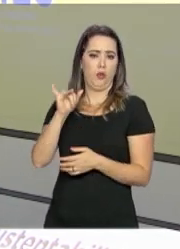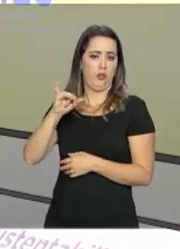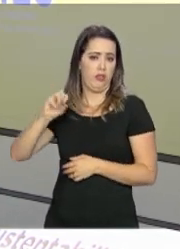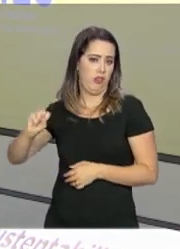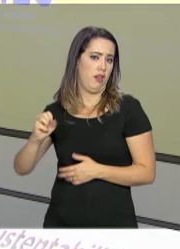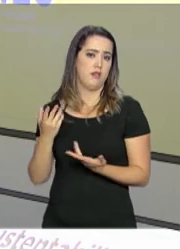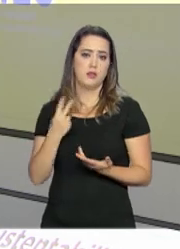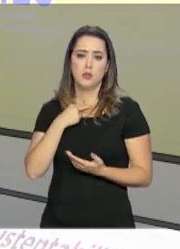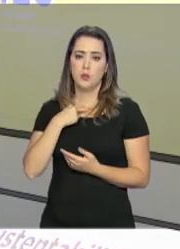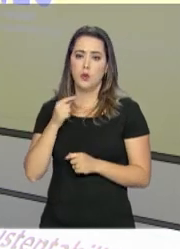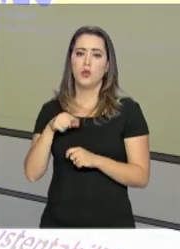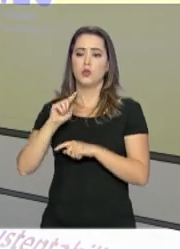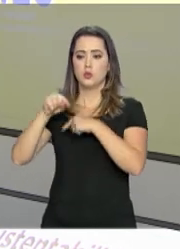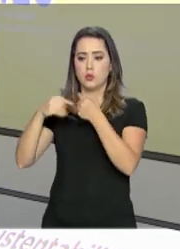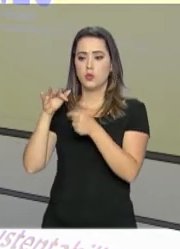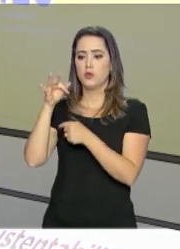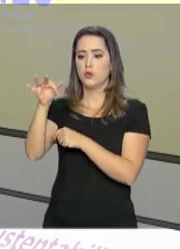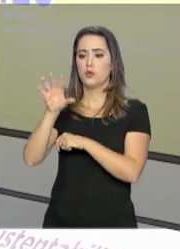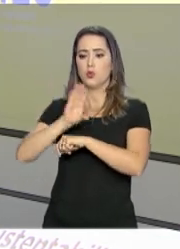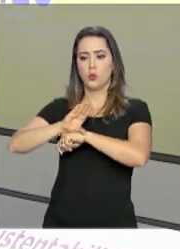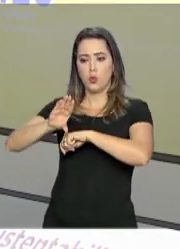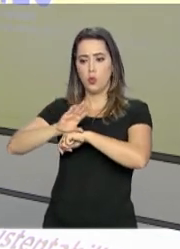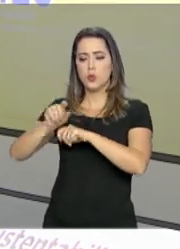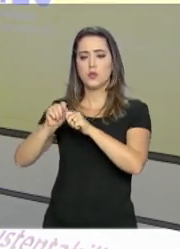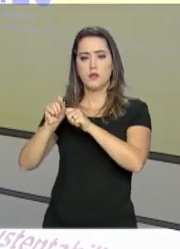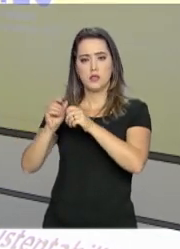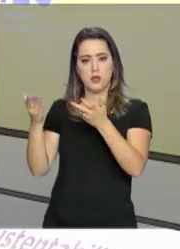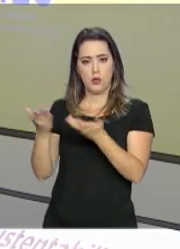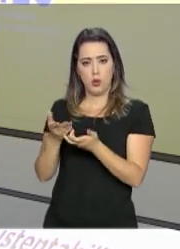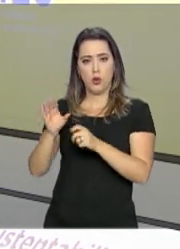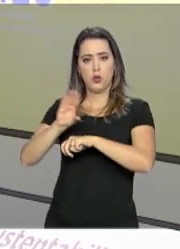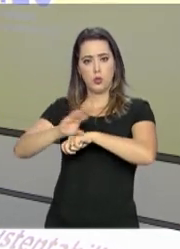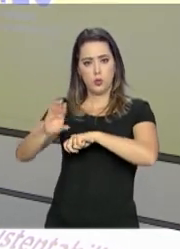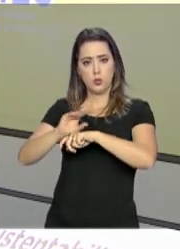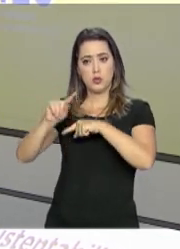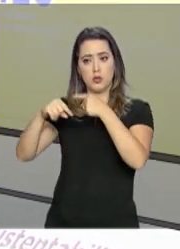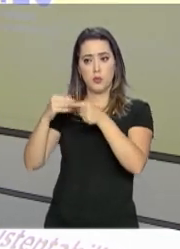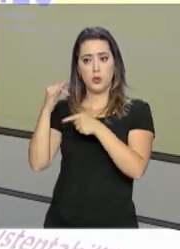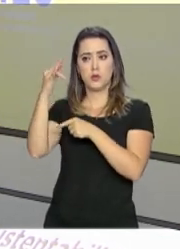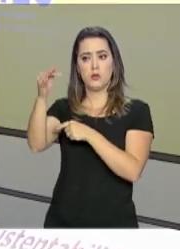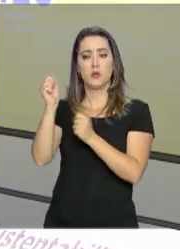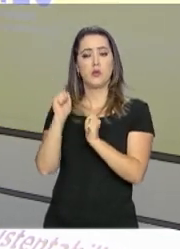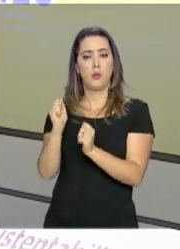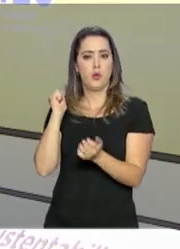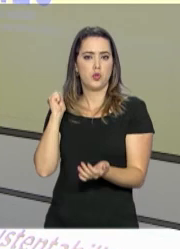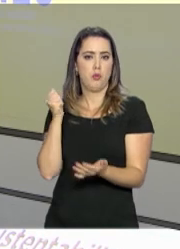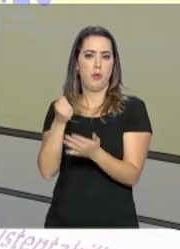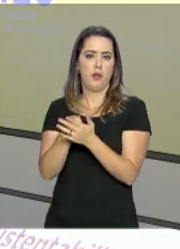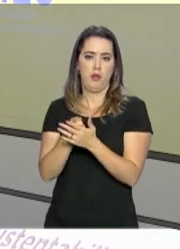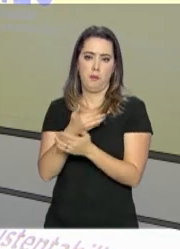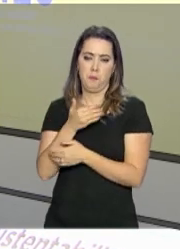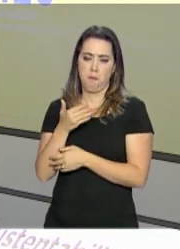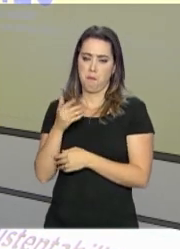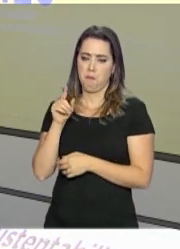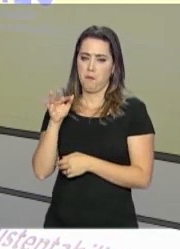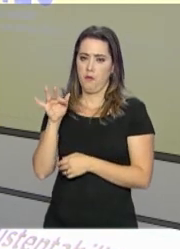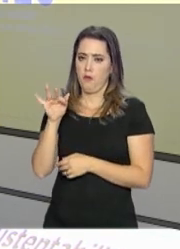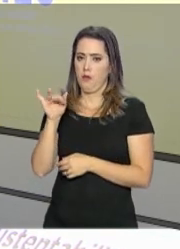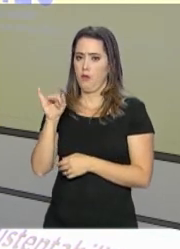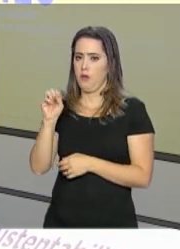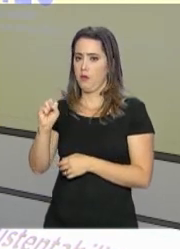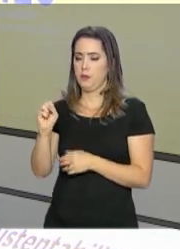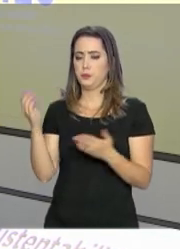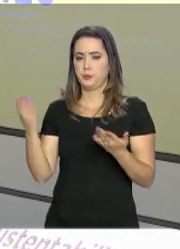e conseguirá honrar todos os compromissos que ele assumir com esse financiamento. Vamos lembrar também que agora o programa